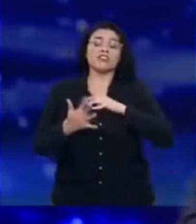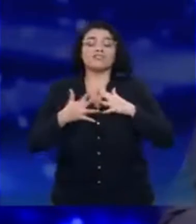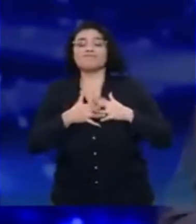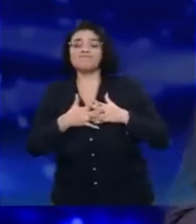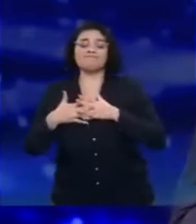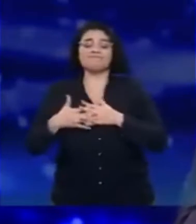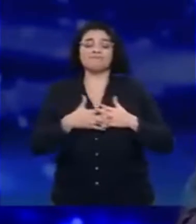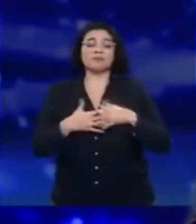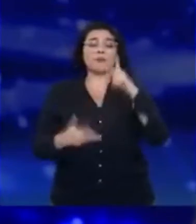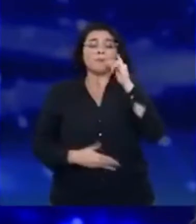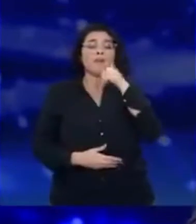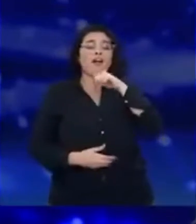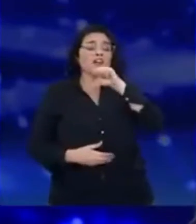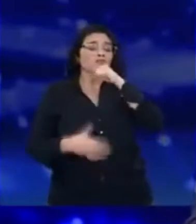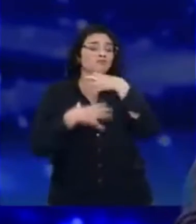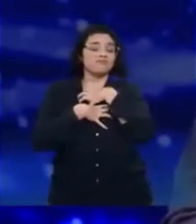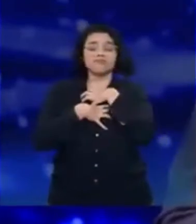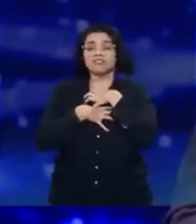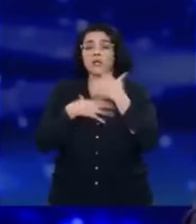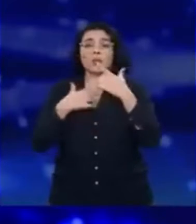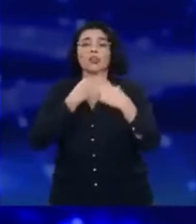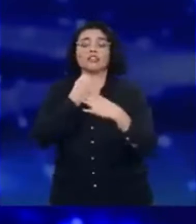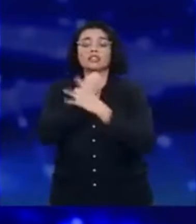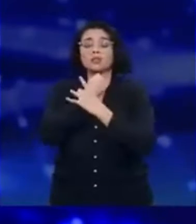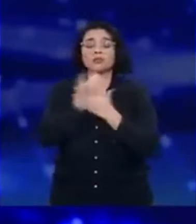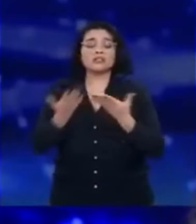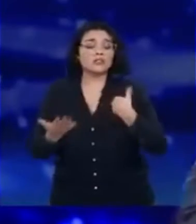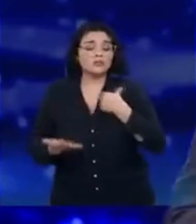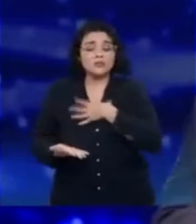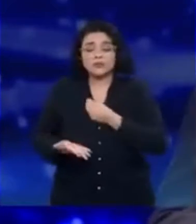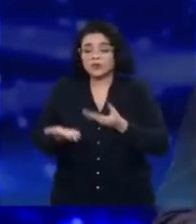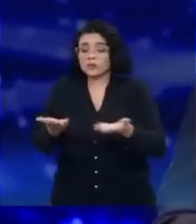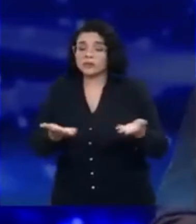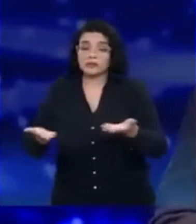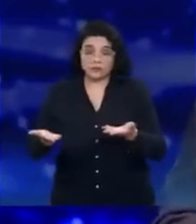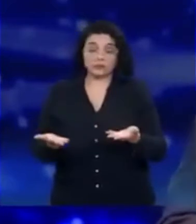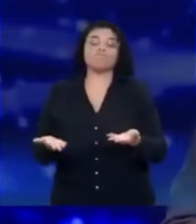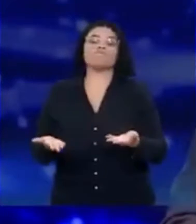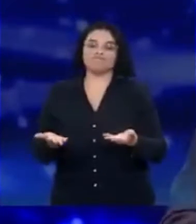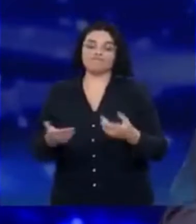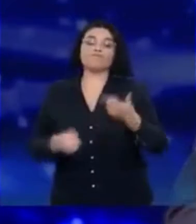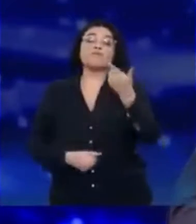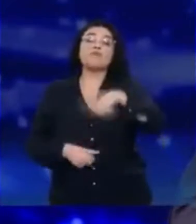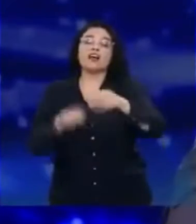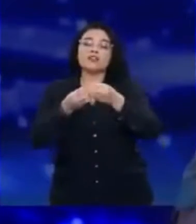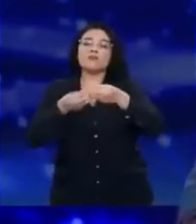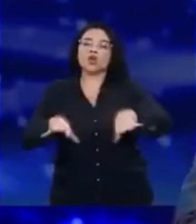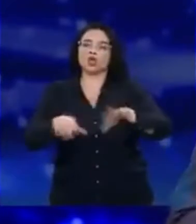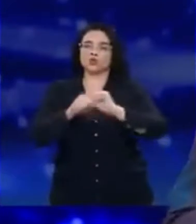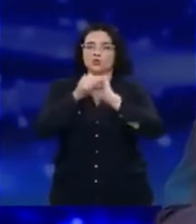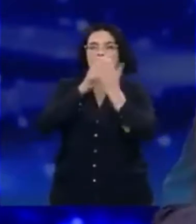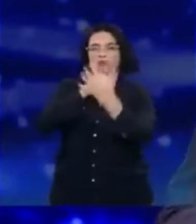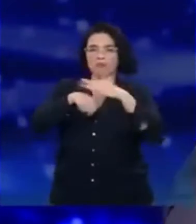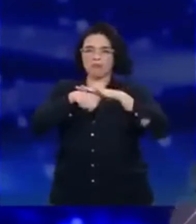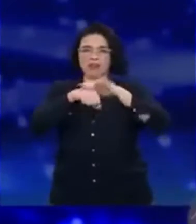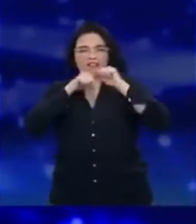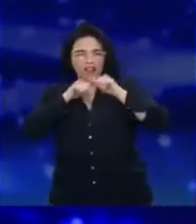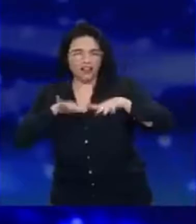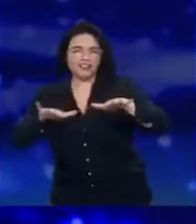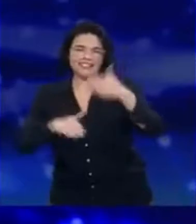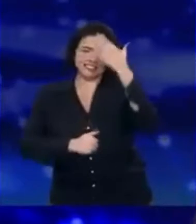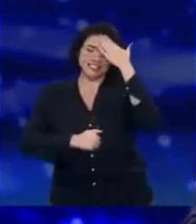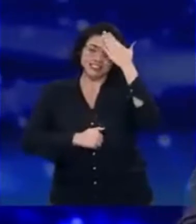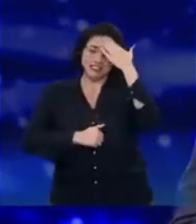pais, que não sabem para onde seus filhos vão. Além disso, nós temos um prejuízo aí da pandemia. Nós passamos com os alunos muito